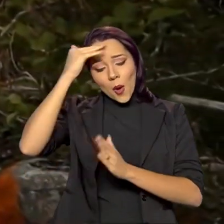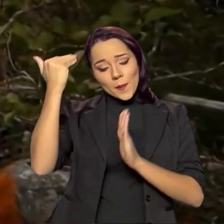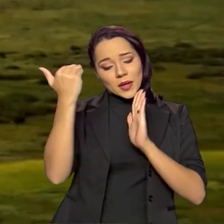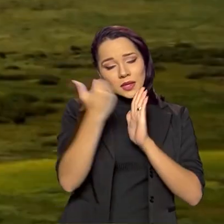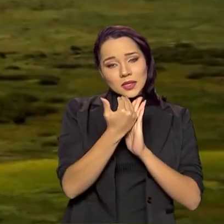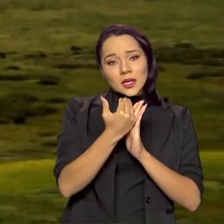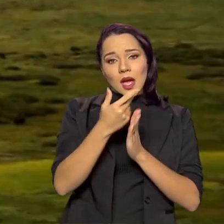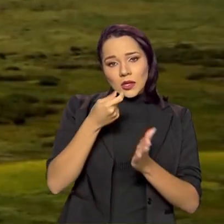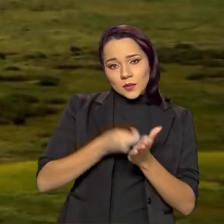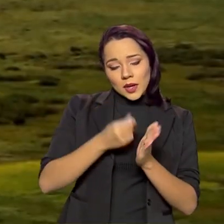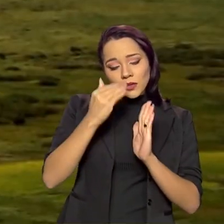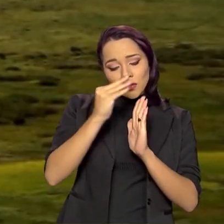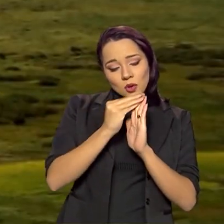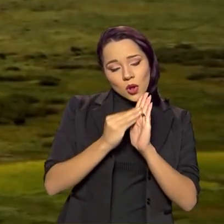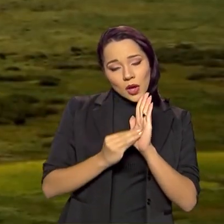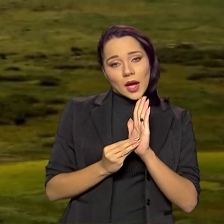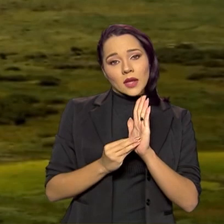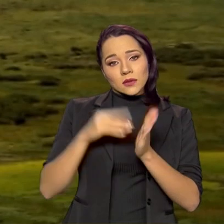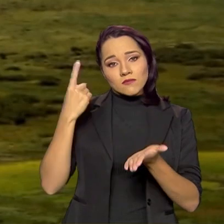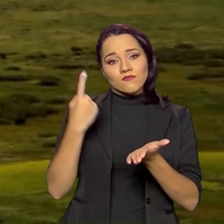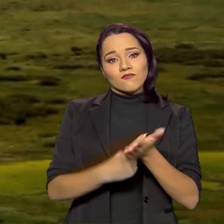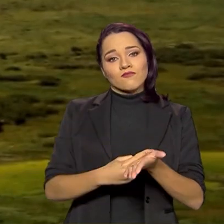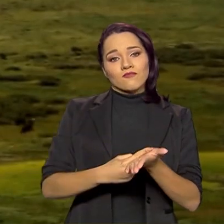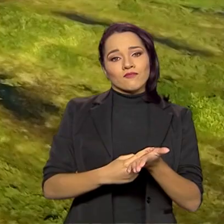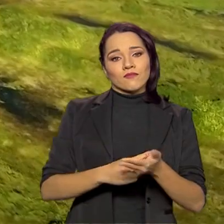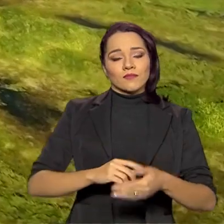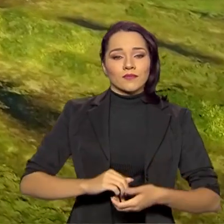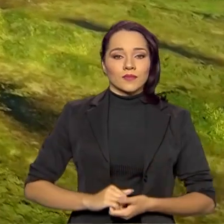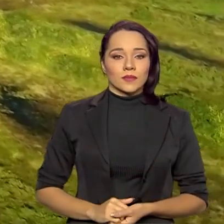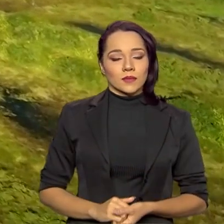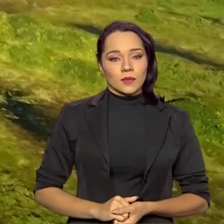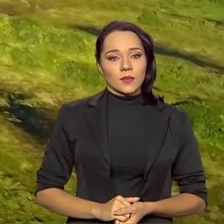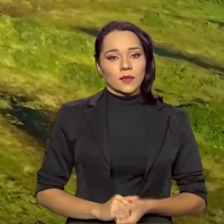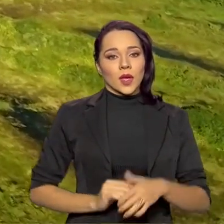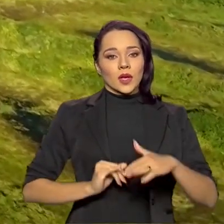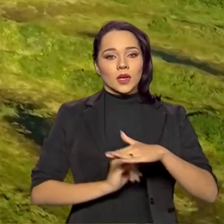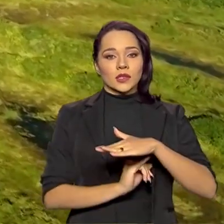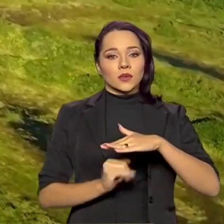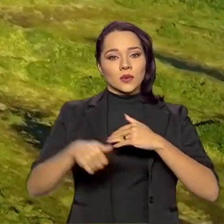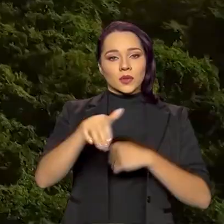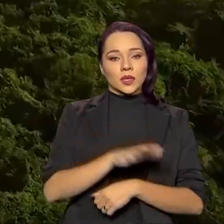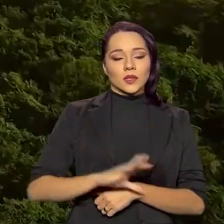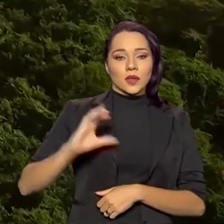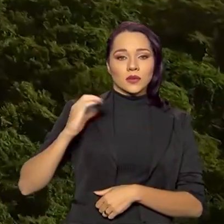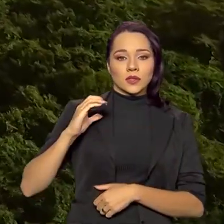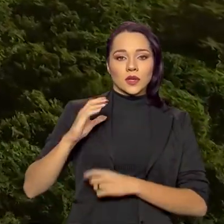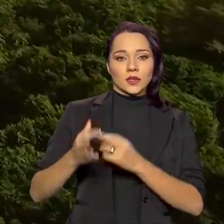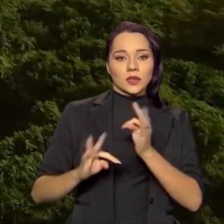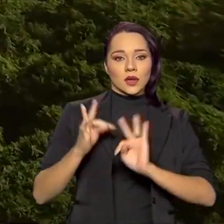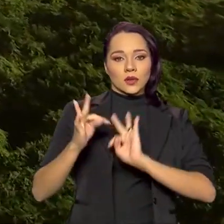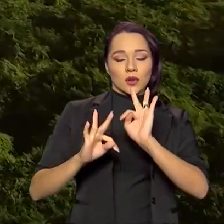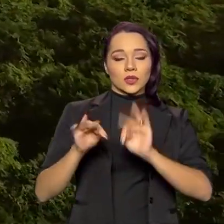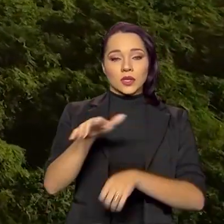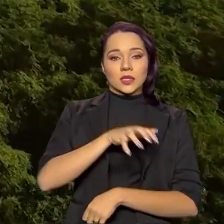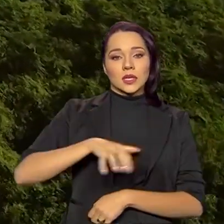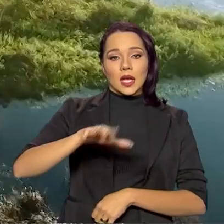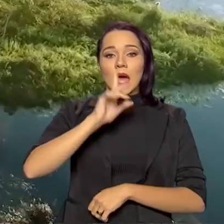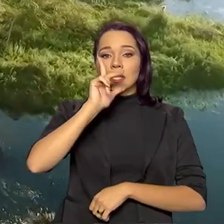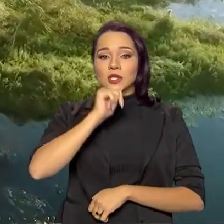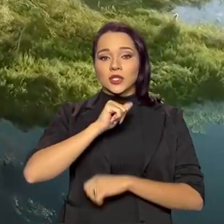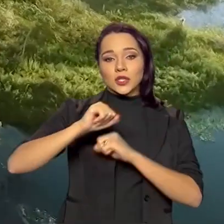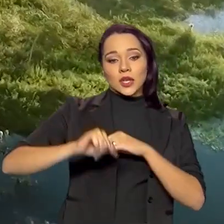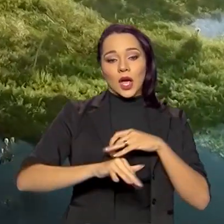contento as obrigações assumidas na Convenção de Ramsar. O Instituto Nacional de Ciência e Tecnologia em Áreas Úmidas